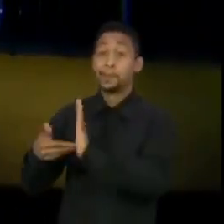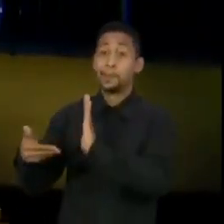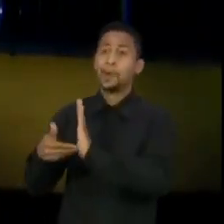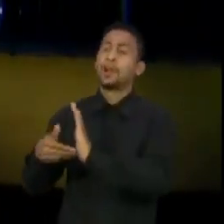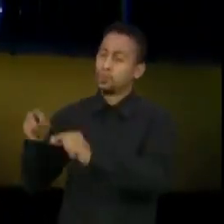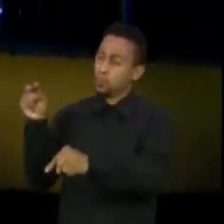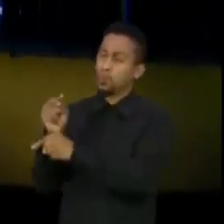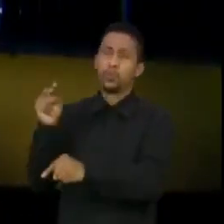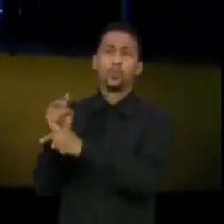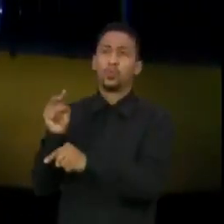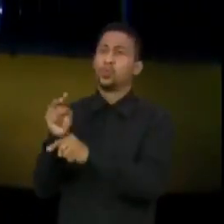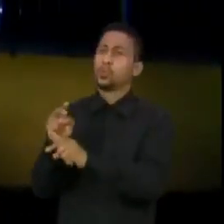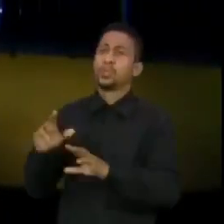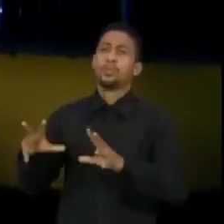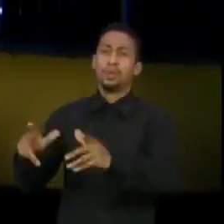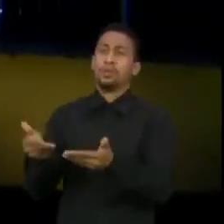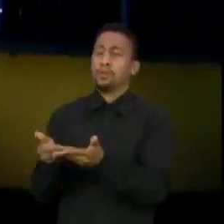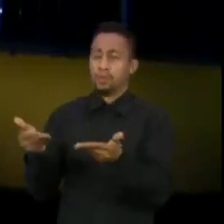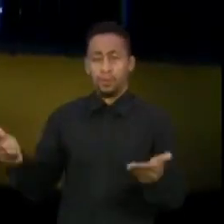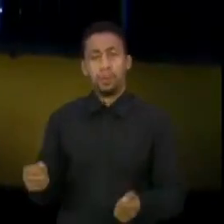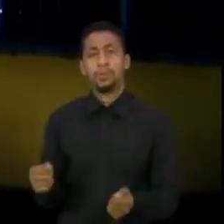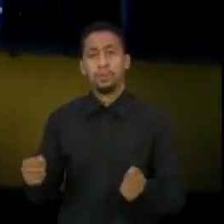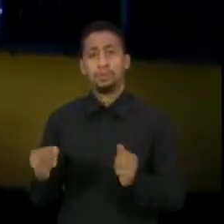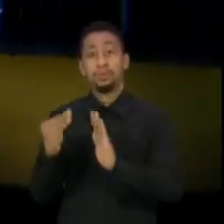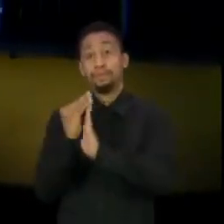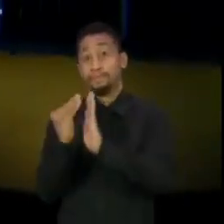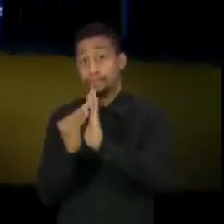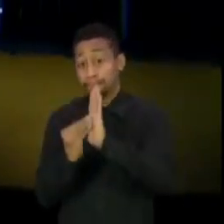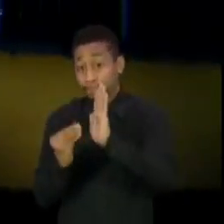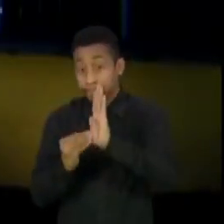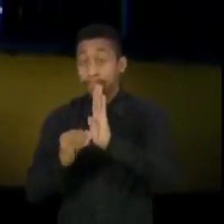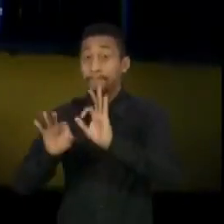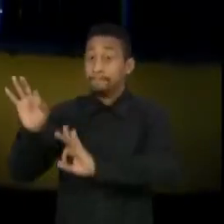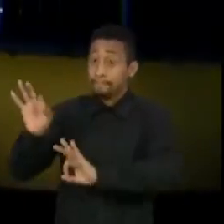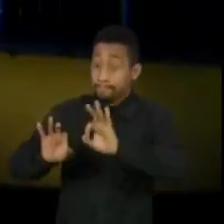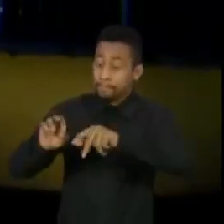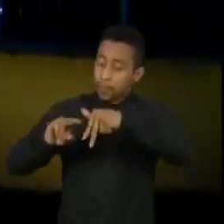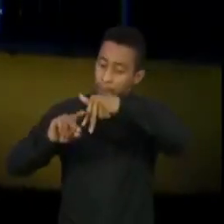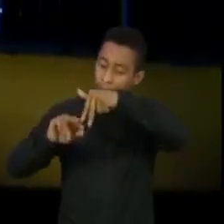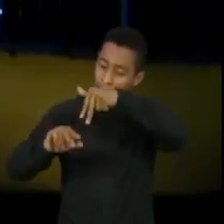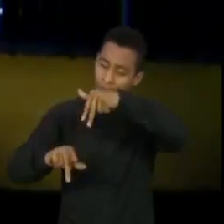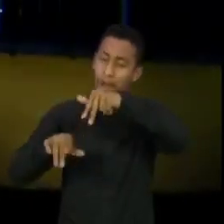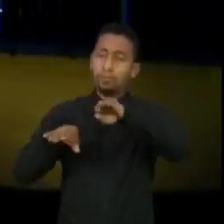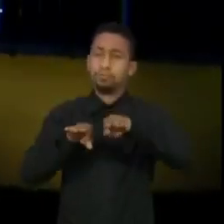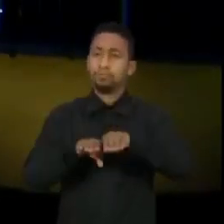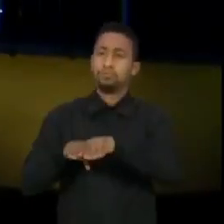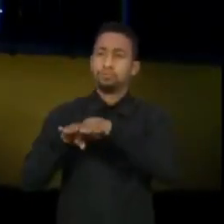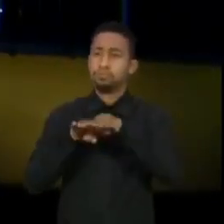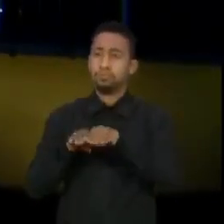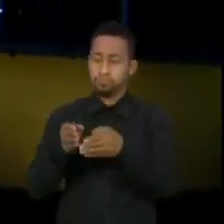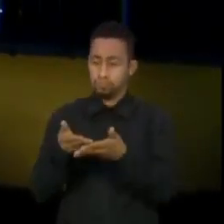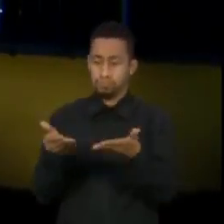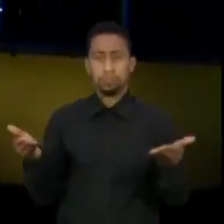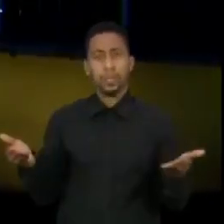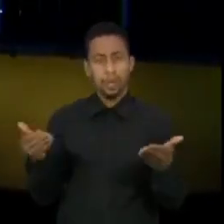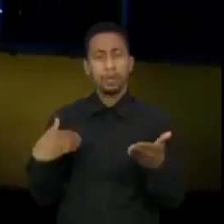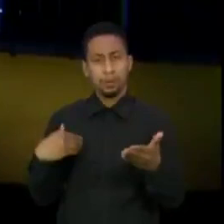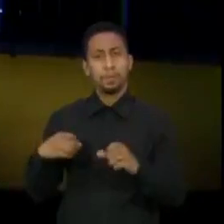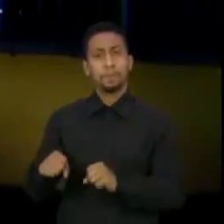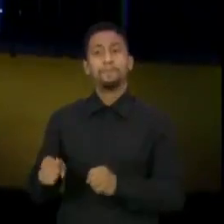cuidei como ninguém cuidou dessa agenda de gênero, de igualdade. Nós